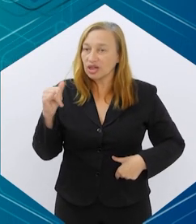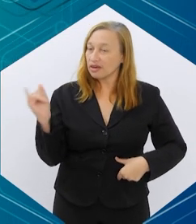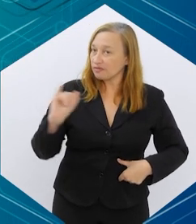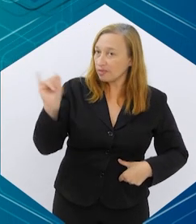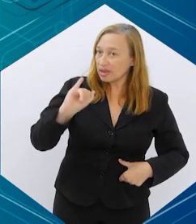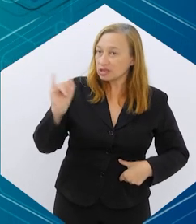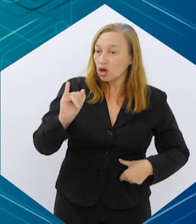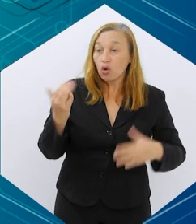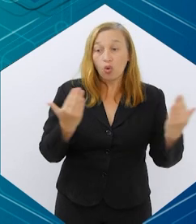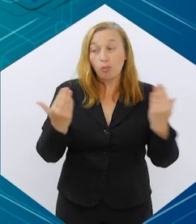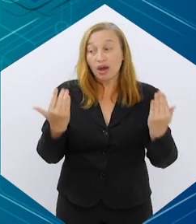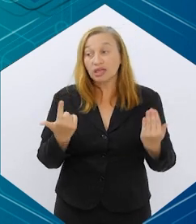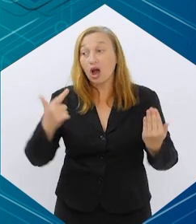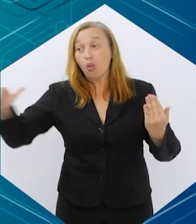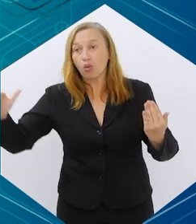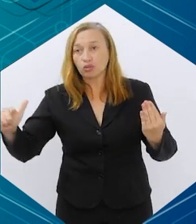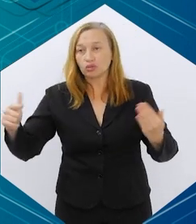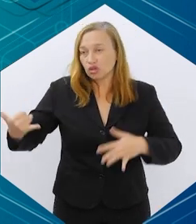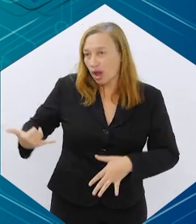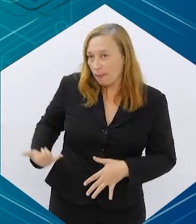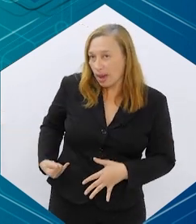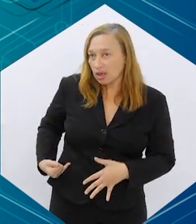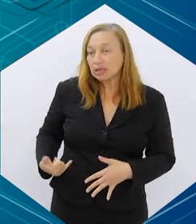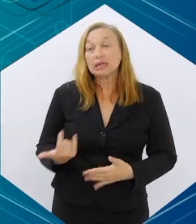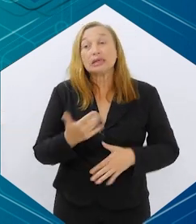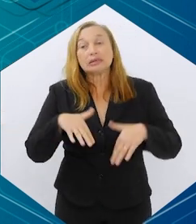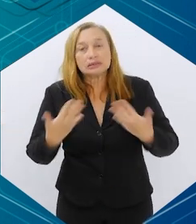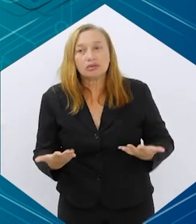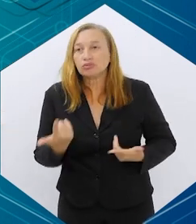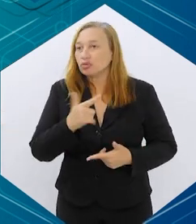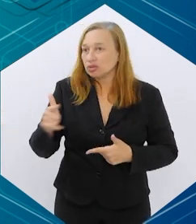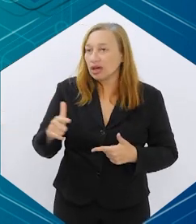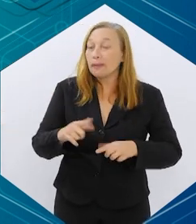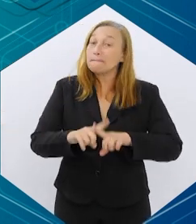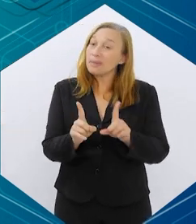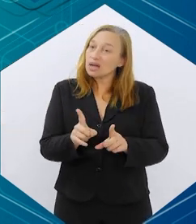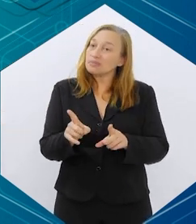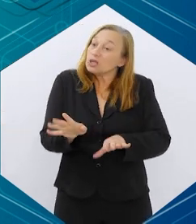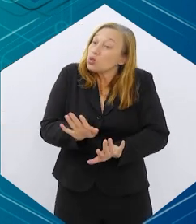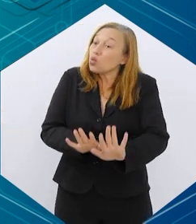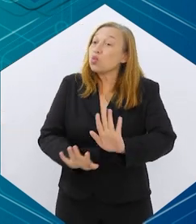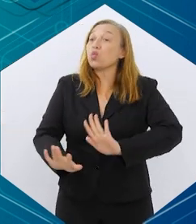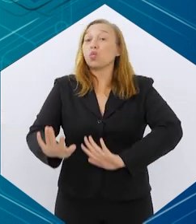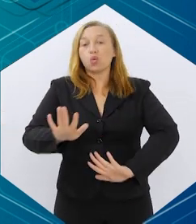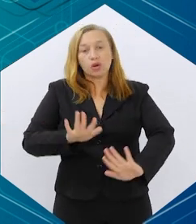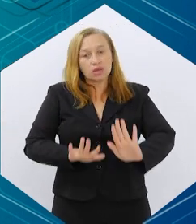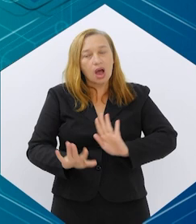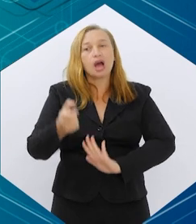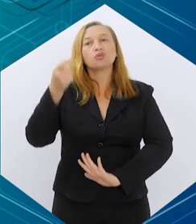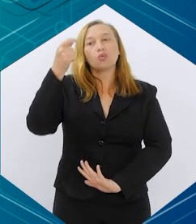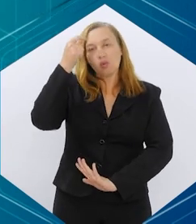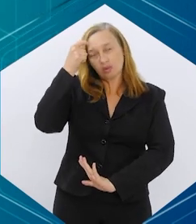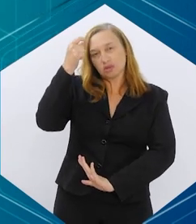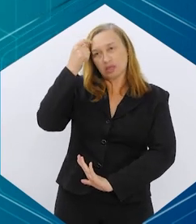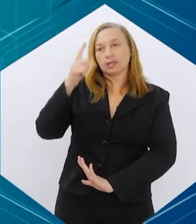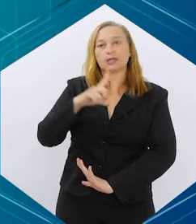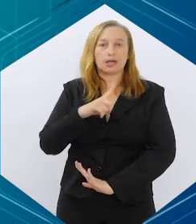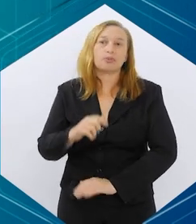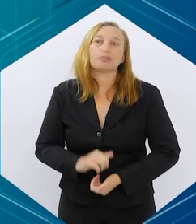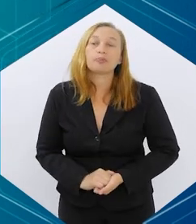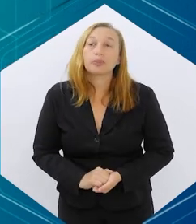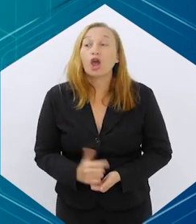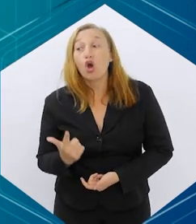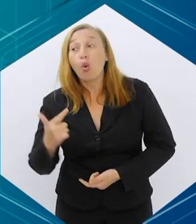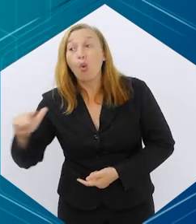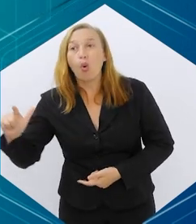medicações que, enfim, que também dão. Então, não tem um aumento maior, mas a gente tem que estar ciente desse cuidado maior.